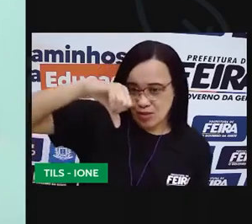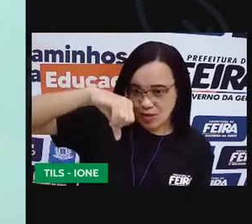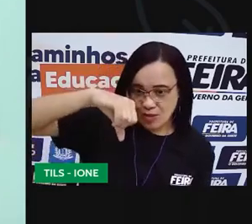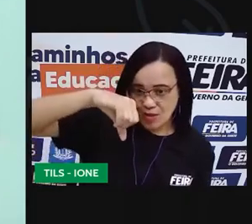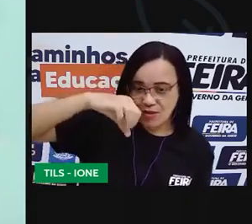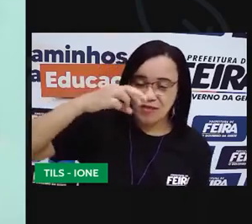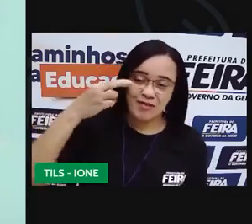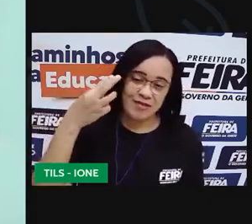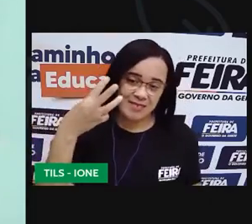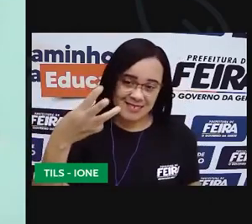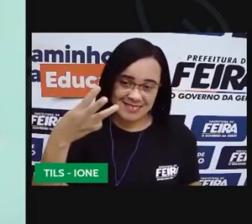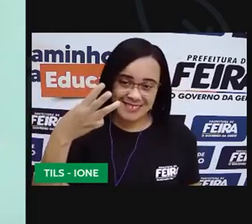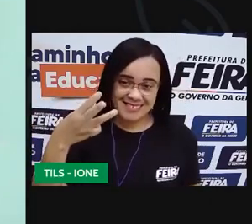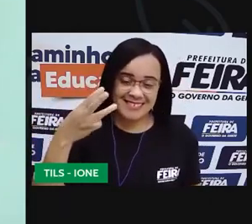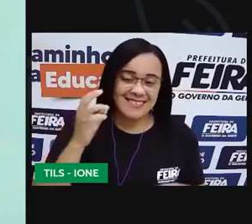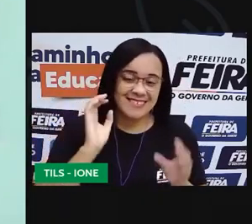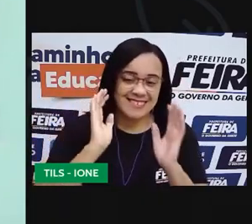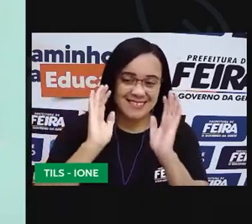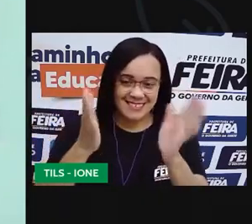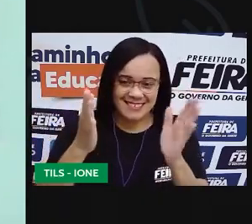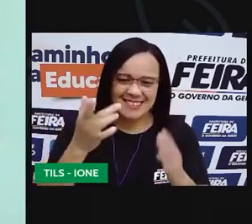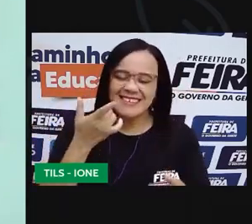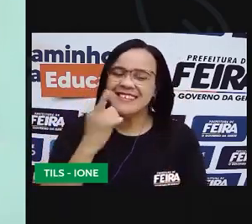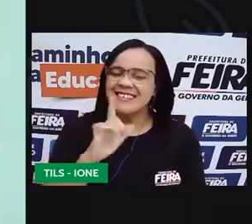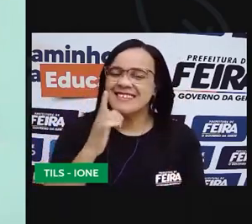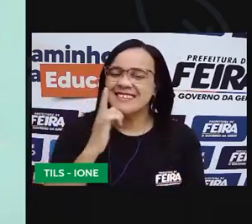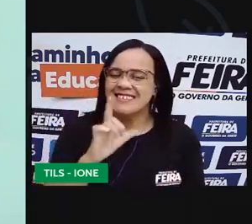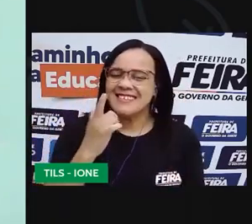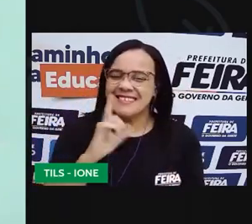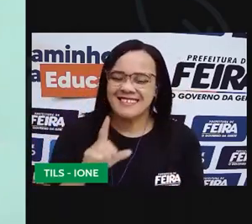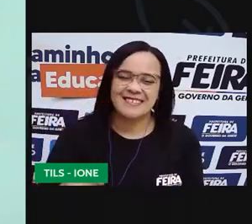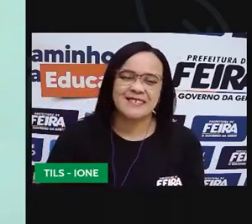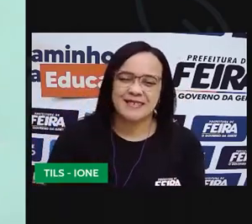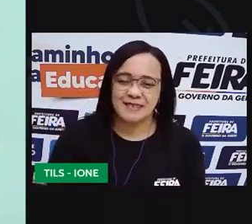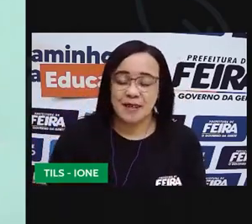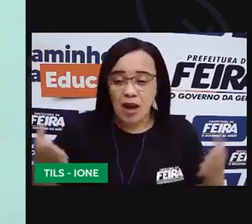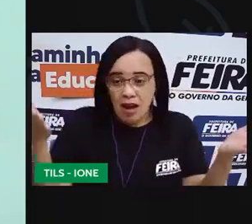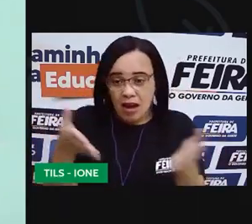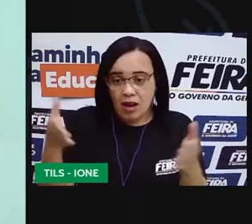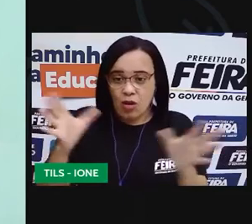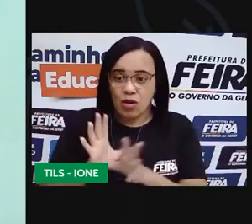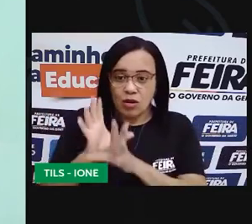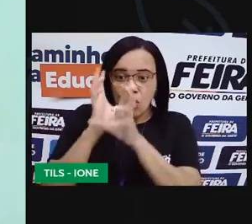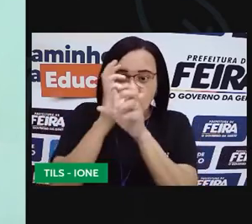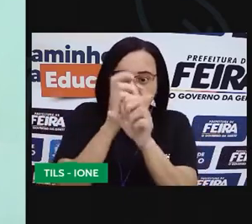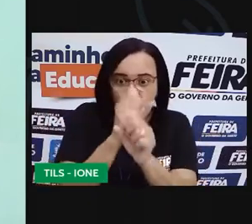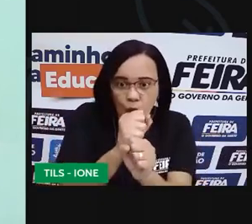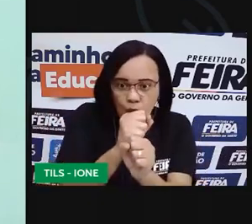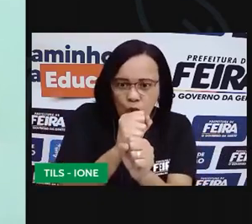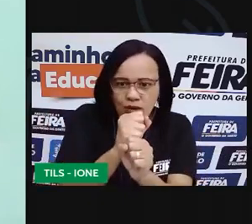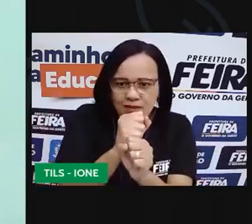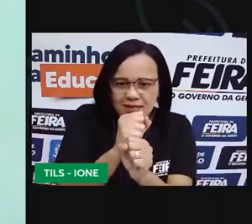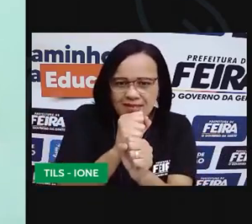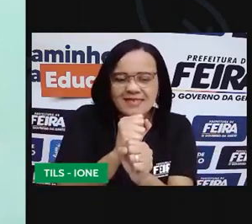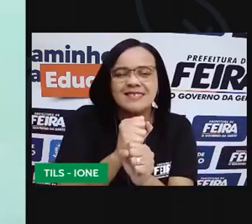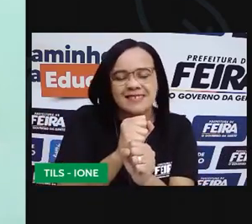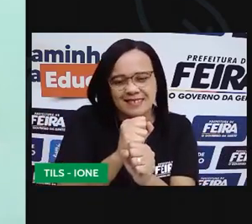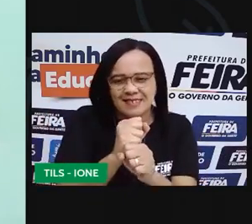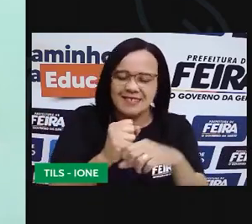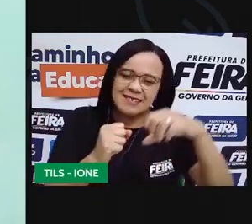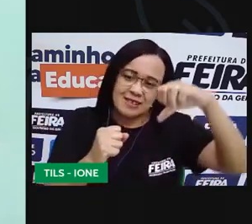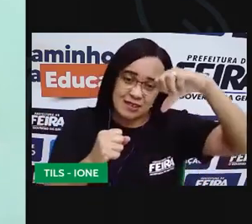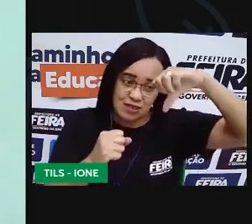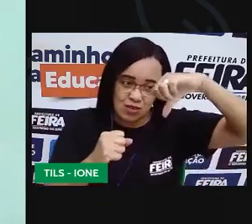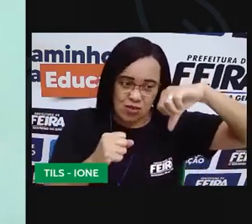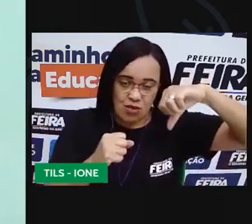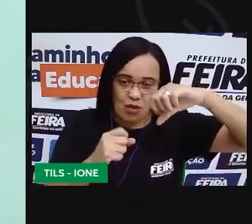3 vamos somar esse resultado se eu tenho 9